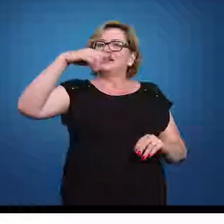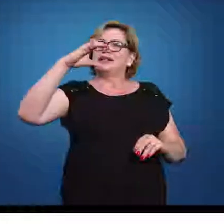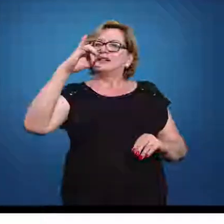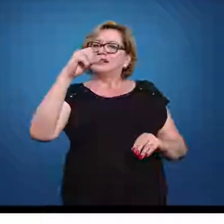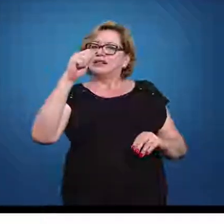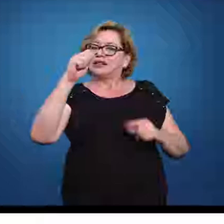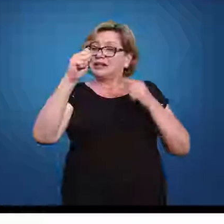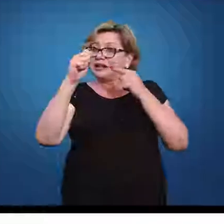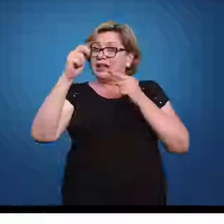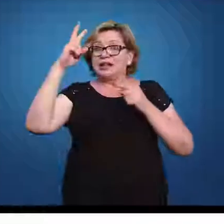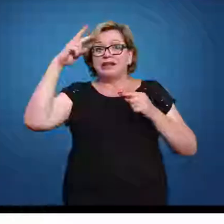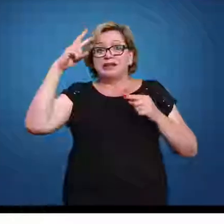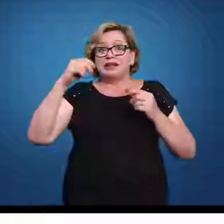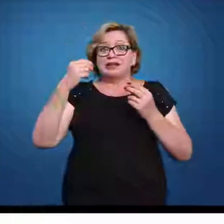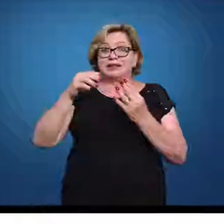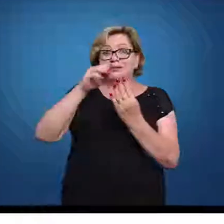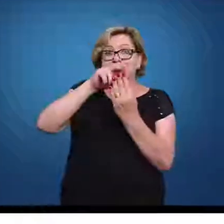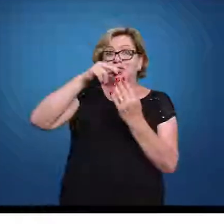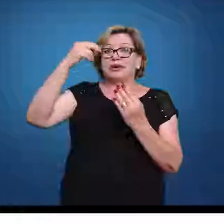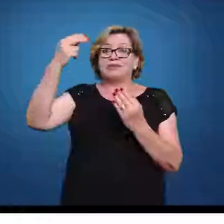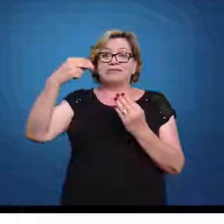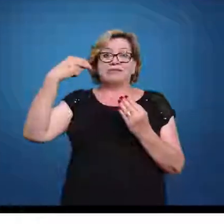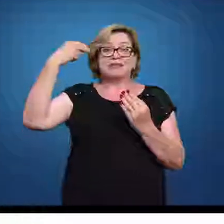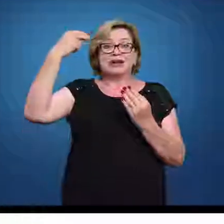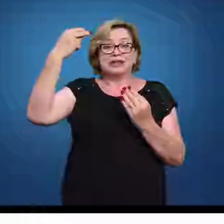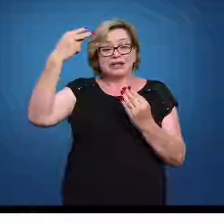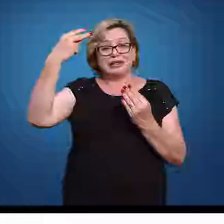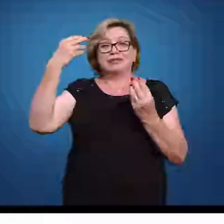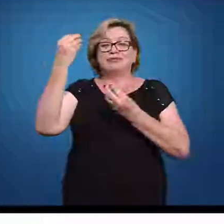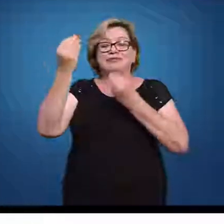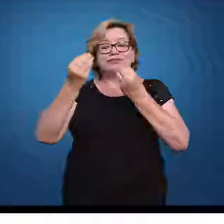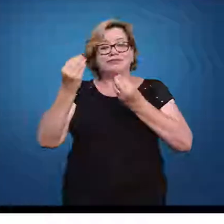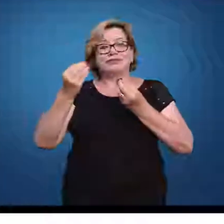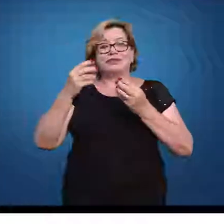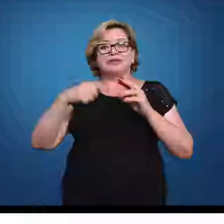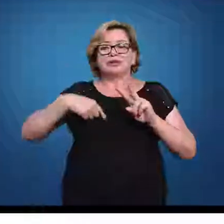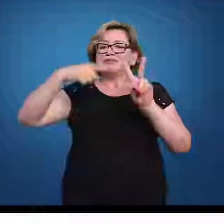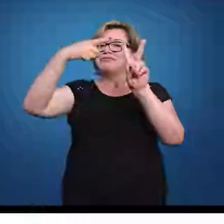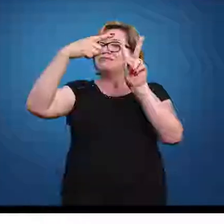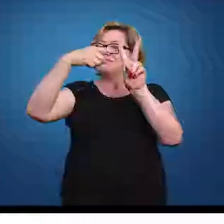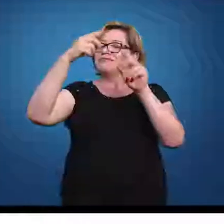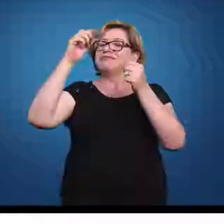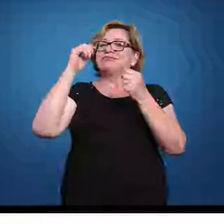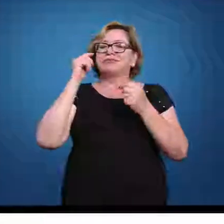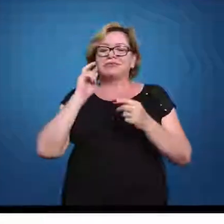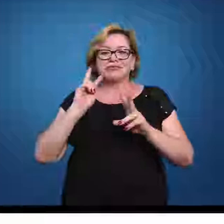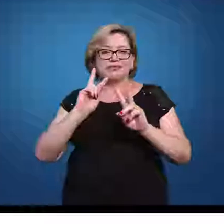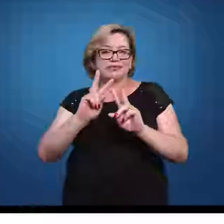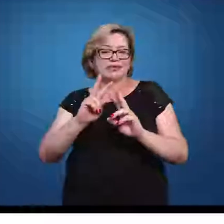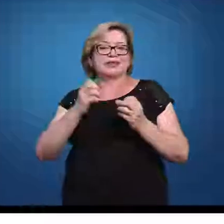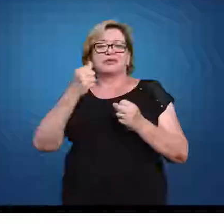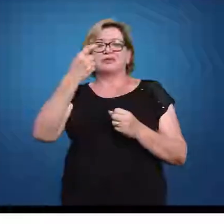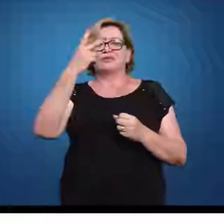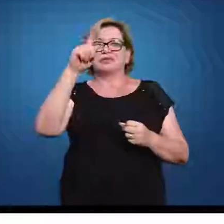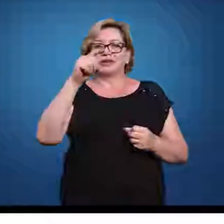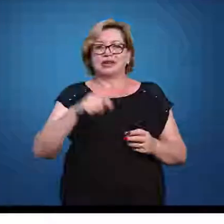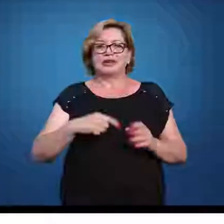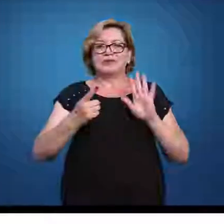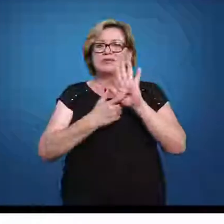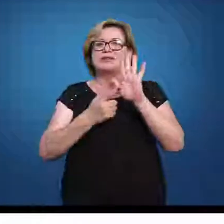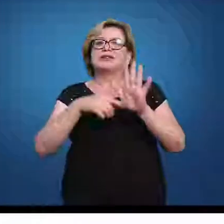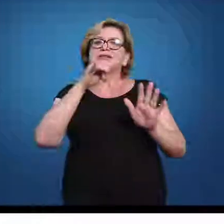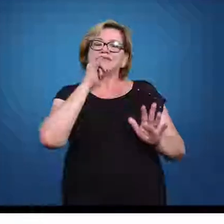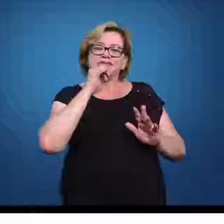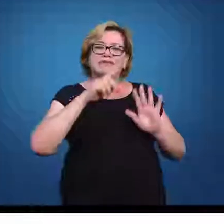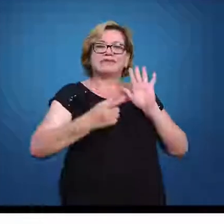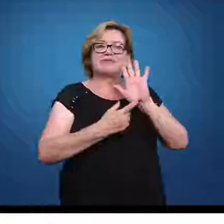é o desvio padrão ao quadrado ou vice-versa. Se você tiver a variância, você extrai a raiz e consegue o desvio padrão. Agora vamos ver um exemplo que eu acho que